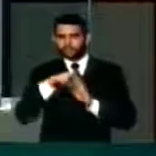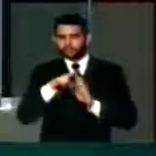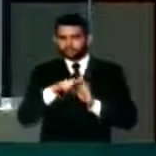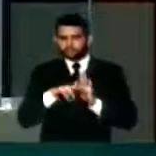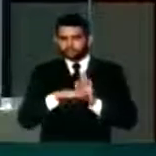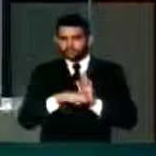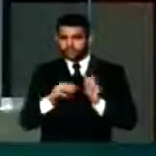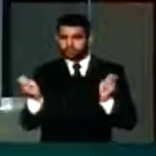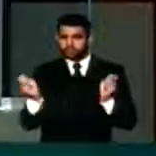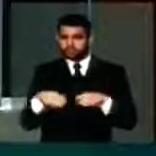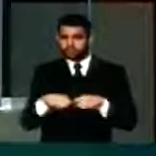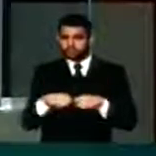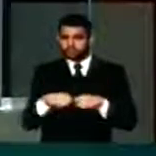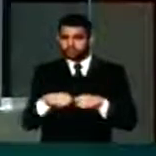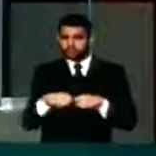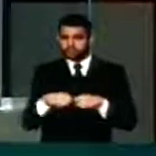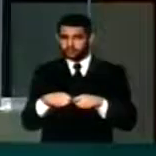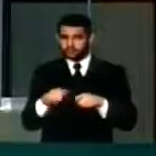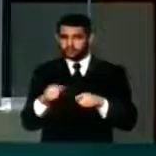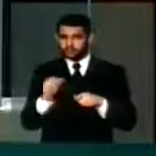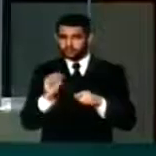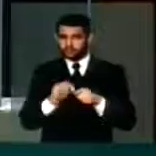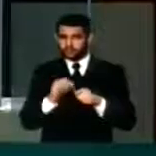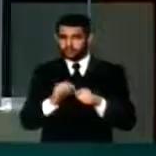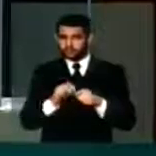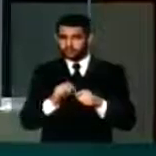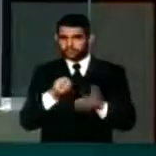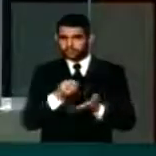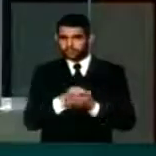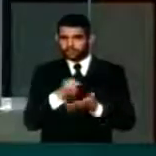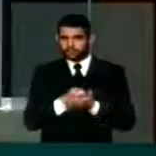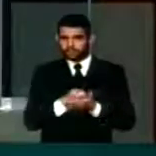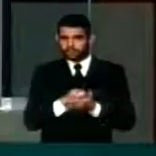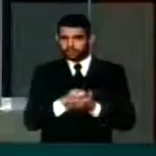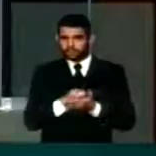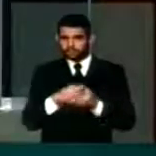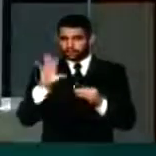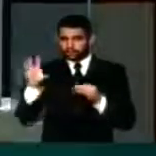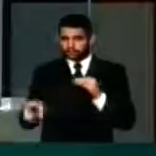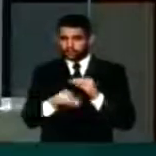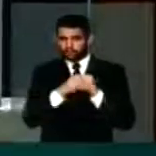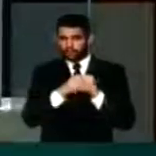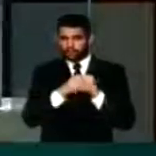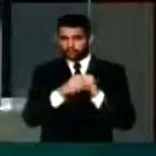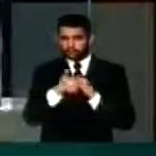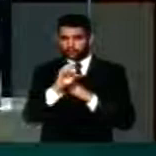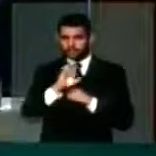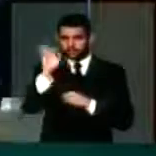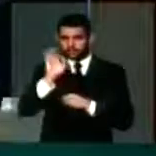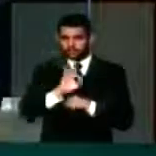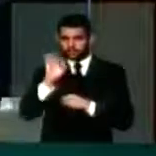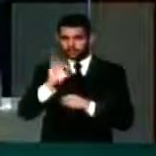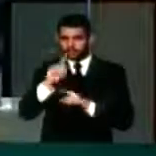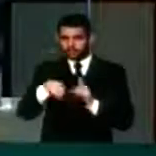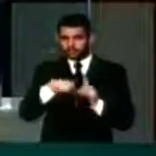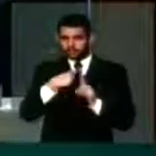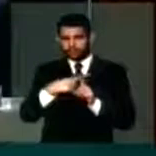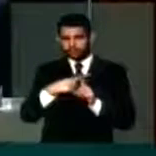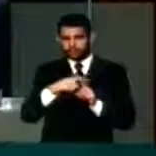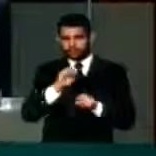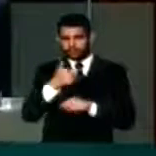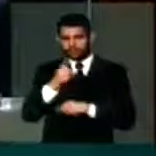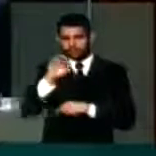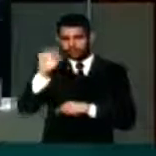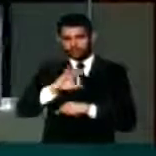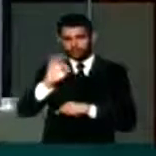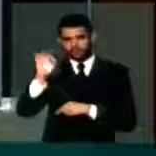não permite que se possa adendar essa emenda, que seria os 10% da receita bruta, ou